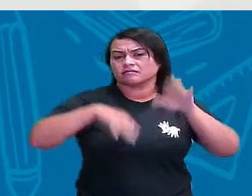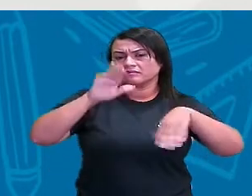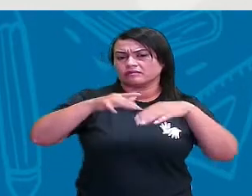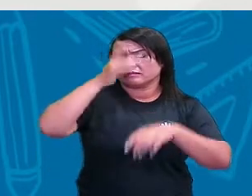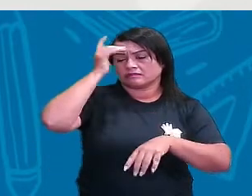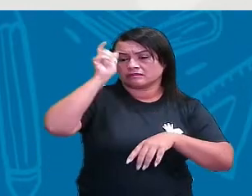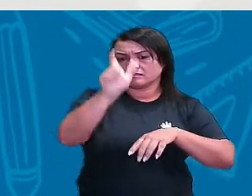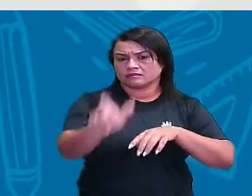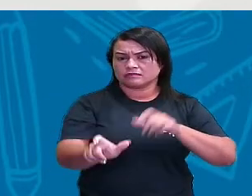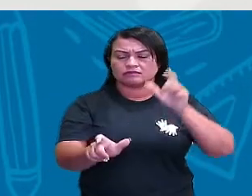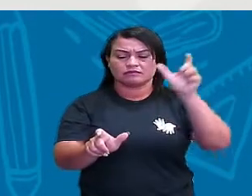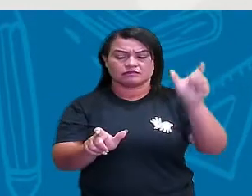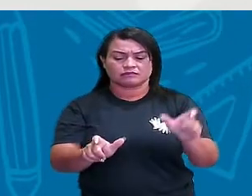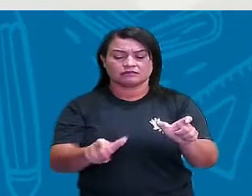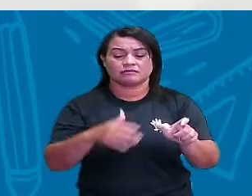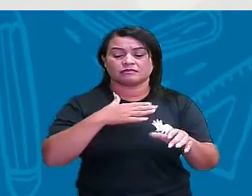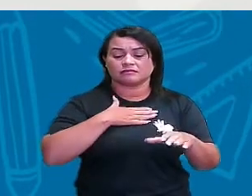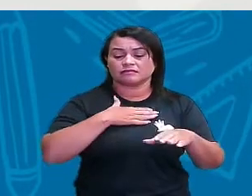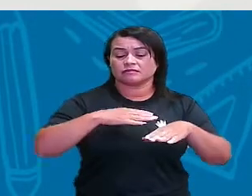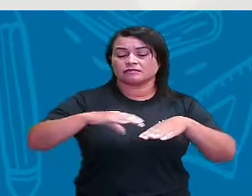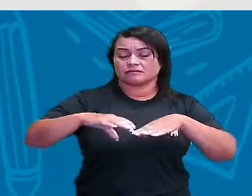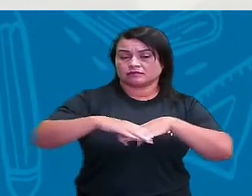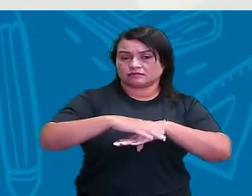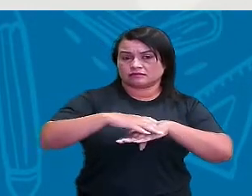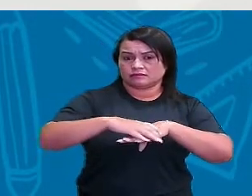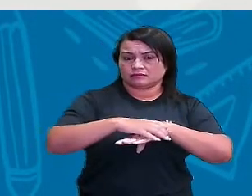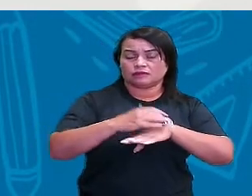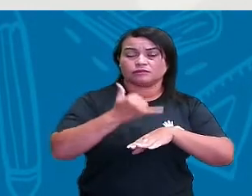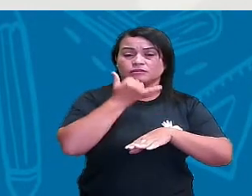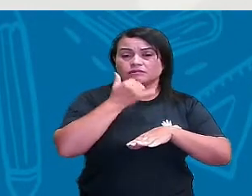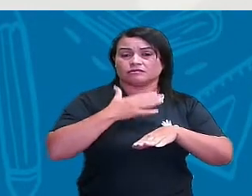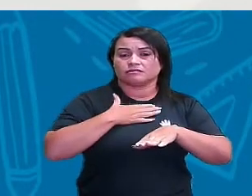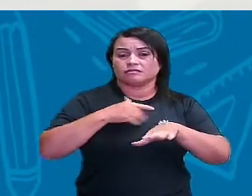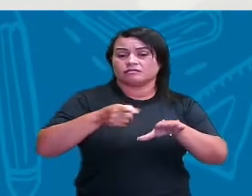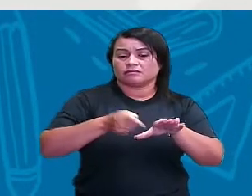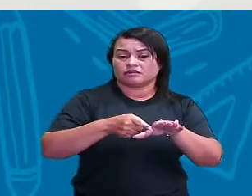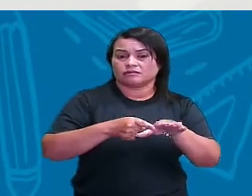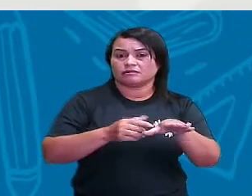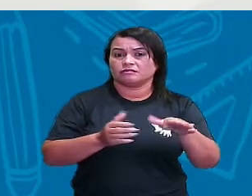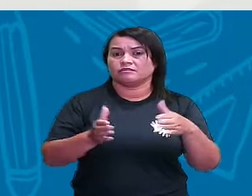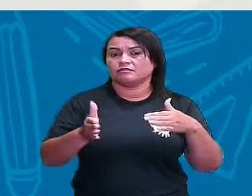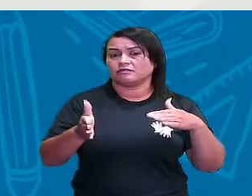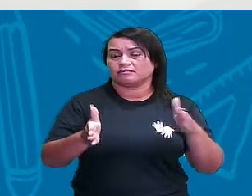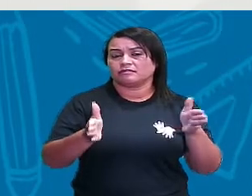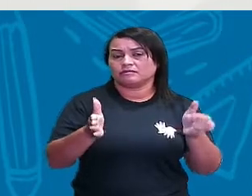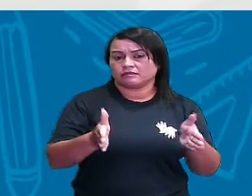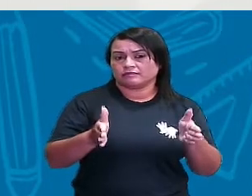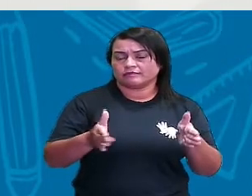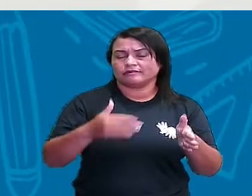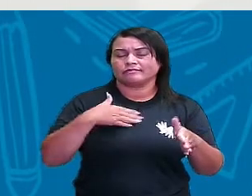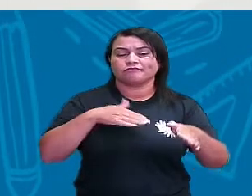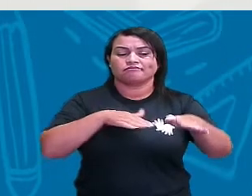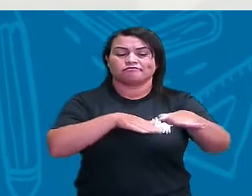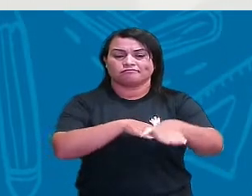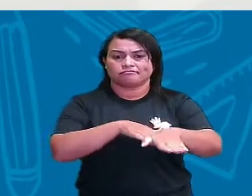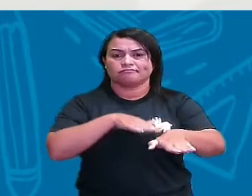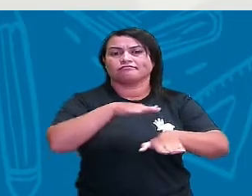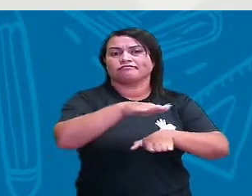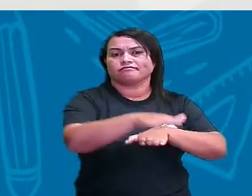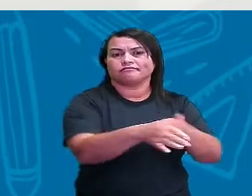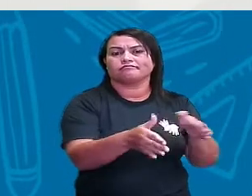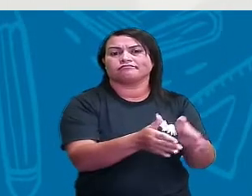Então, como o meu pezinho é maior do que o de vocês aí em casa, então o meu passo vai ser maior também,